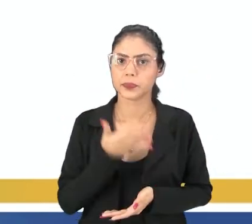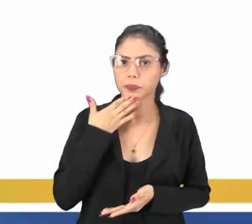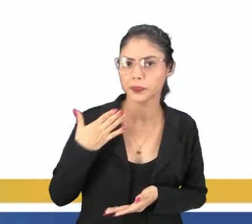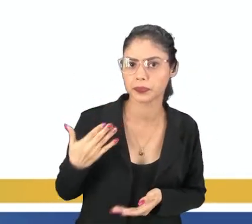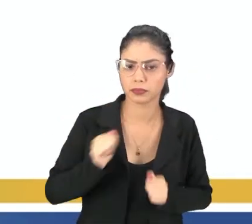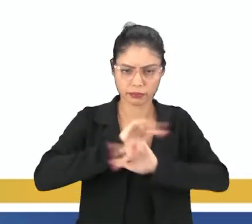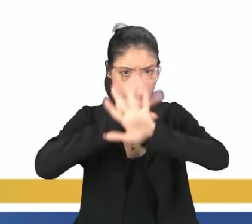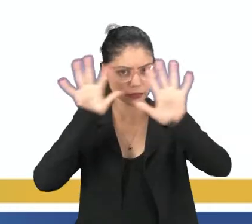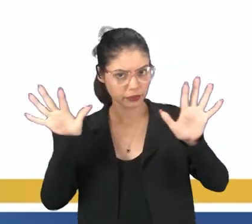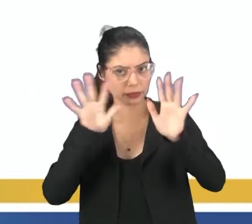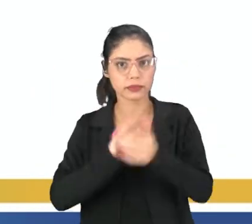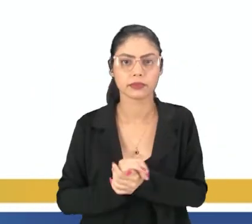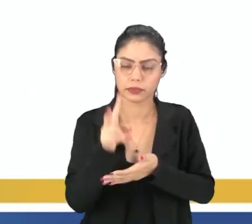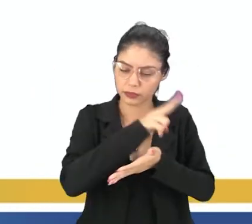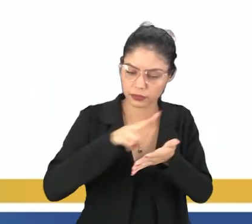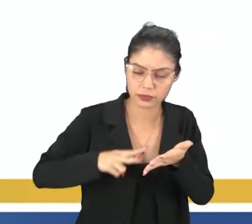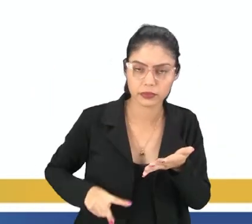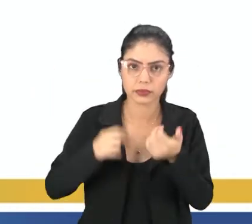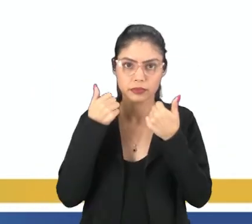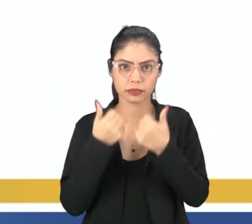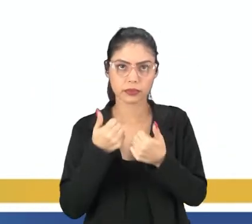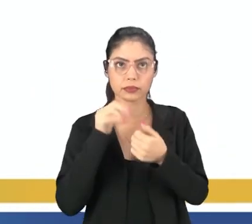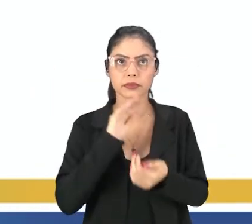mais claro, né? Pro leitor